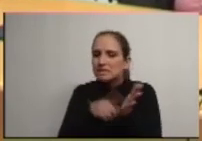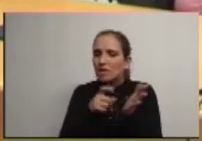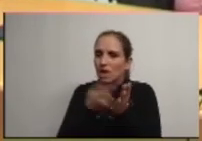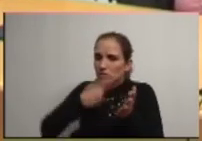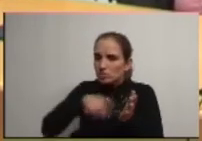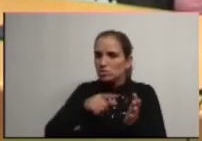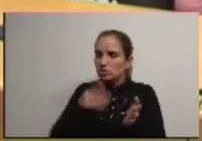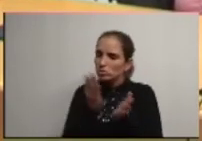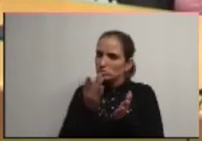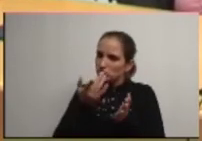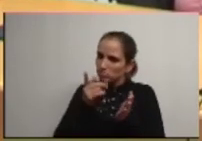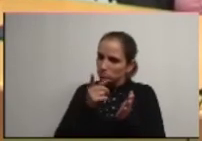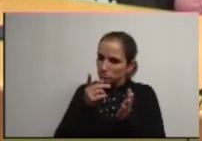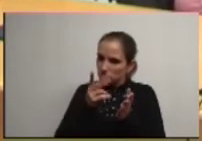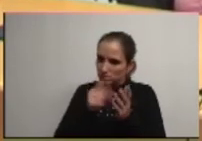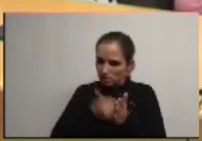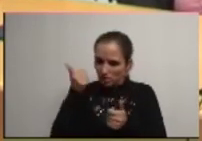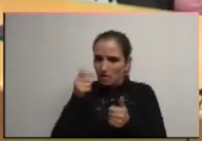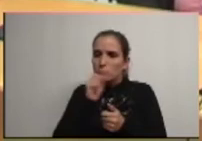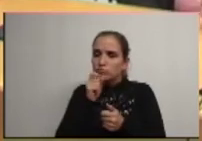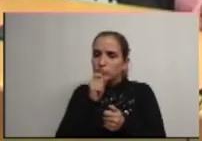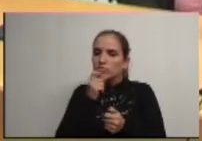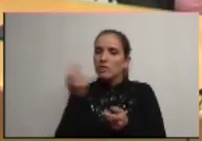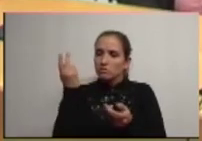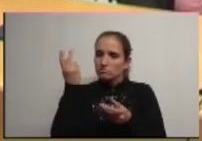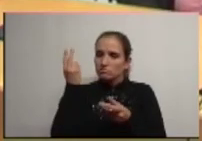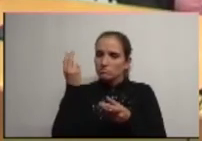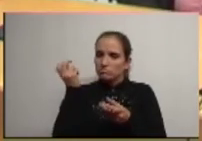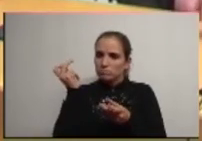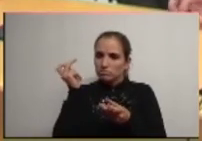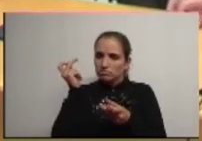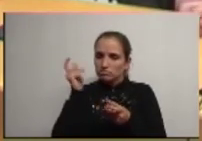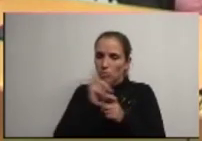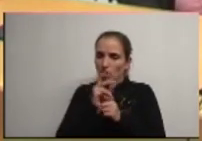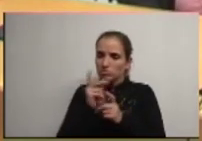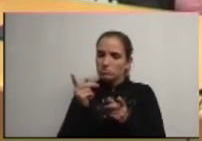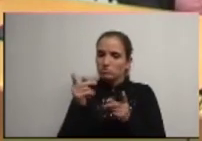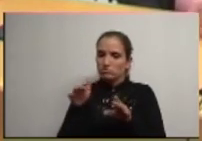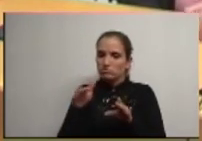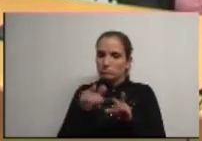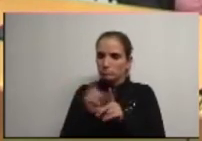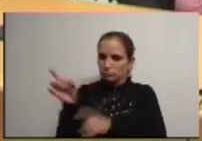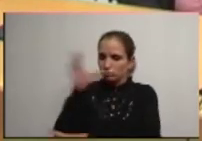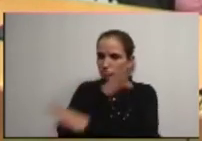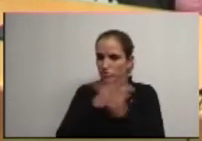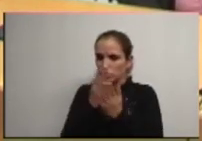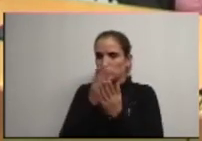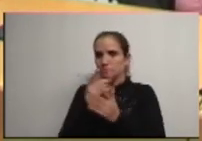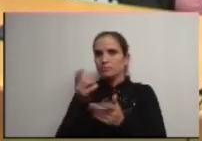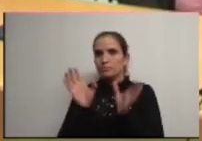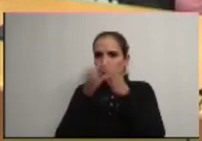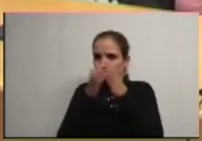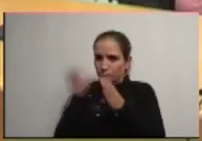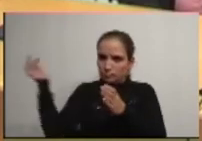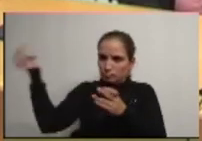Conselho e para termos possibilidades de entrar nos nos torneios das companhias